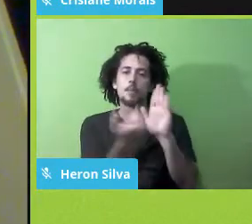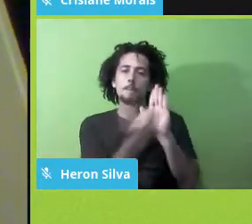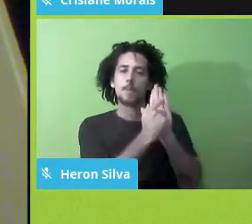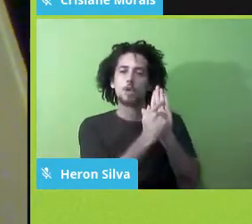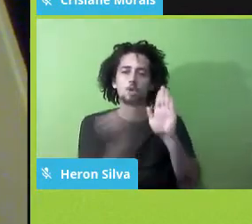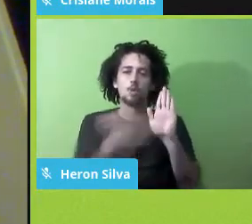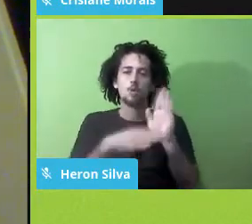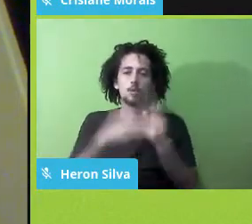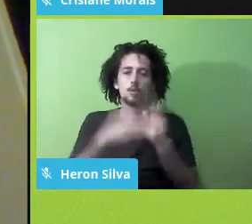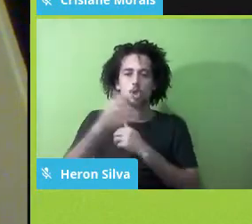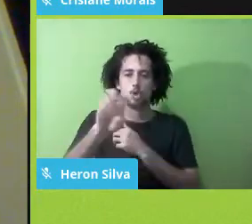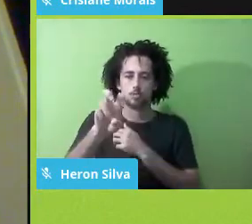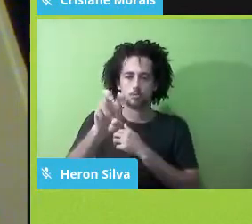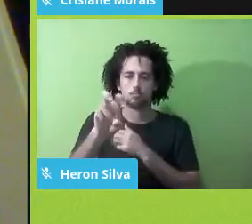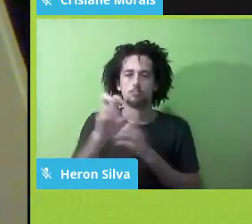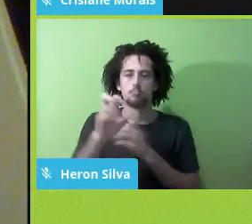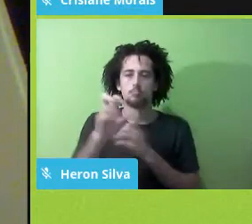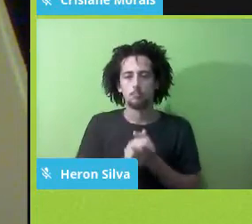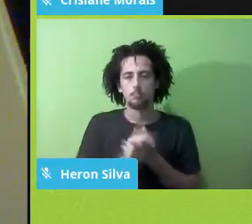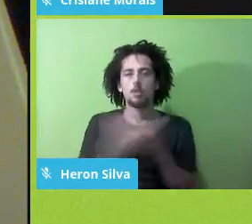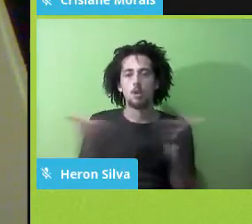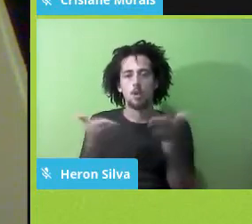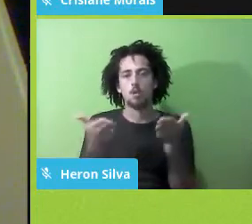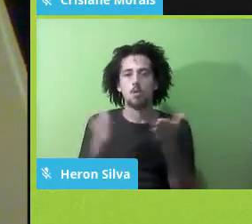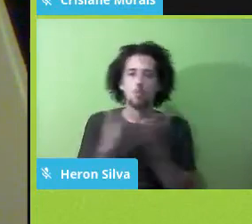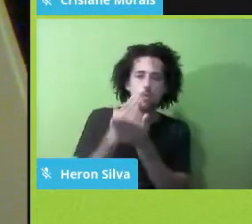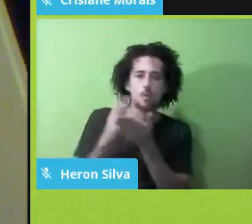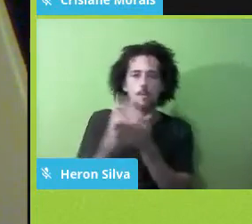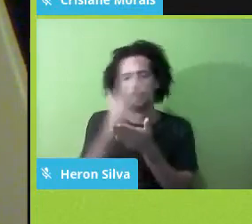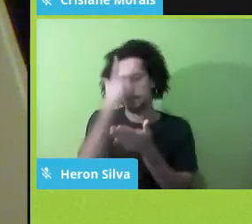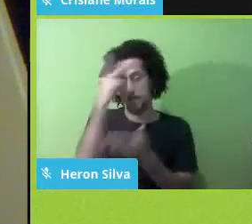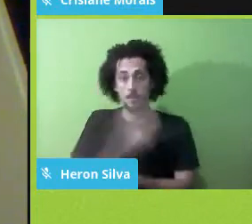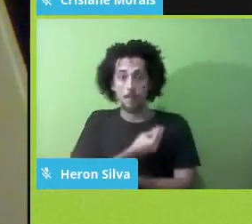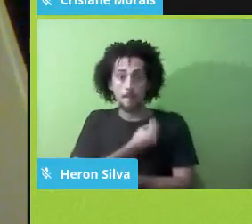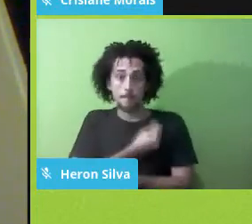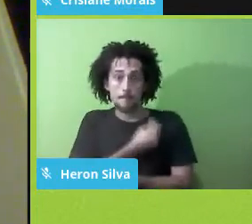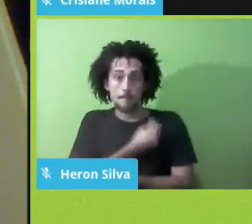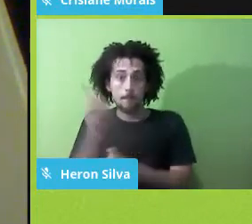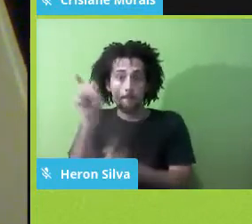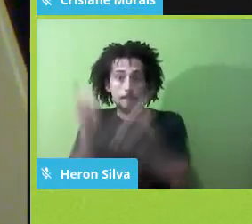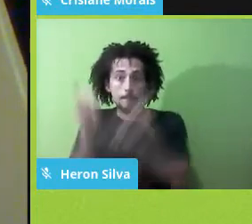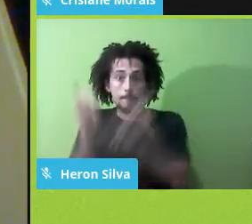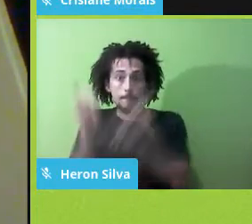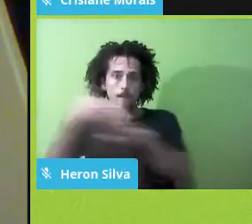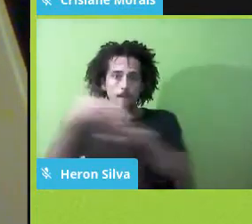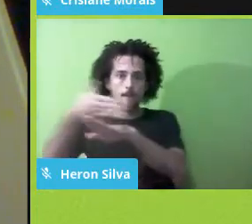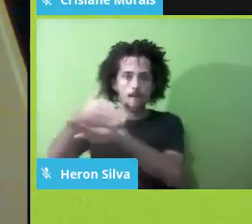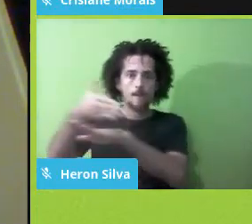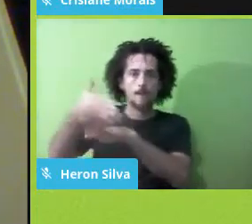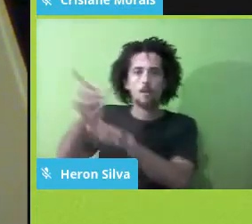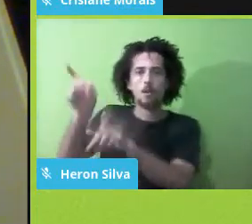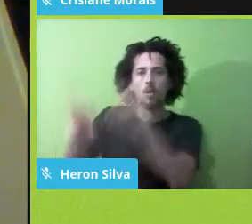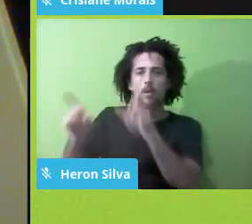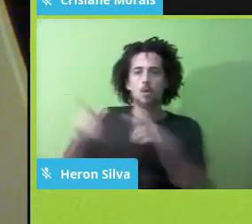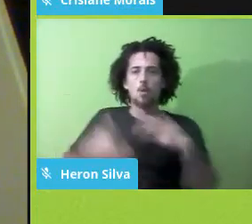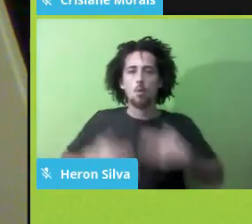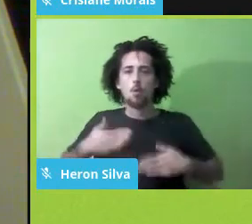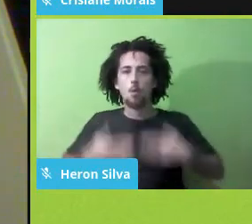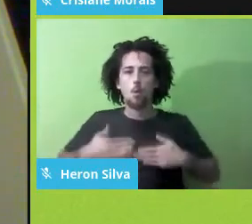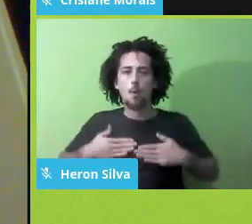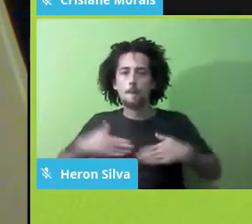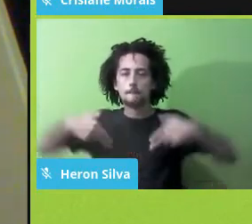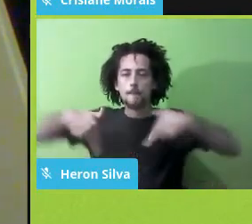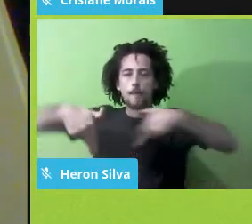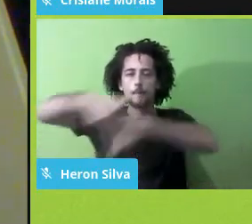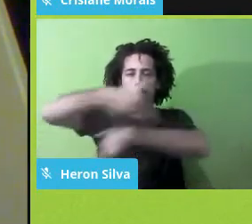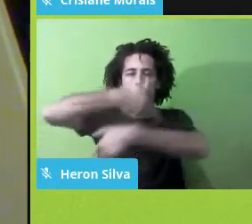o espaço escolar, pela presença das pessoas, pelos corpos que, de repente, se viam diferentes, pela entrada da